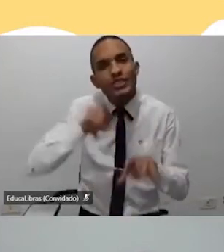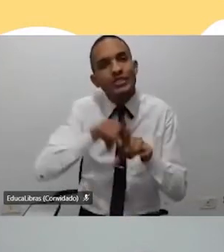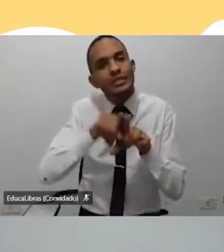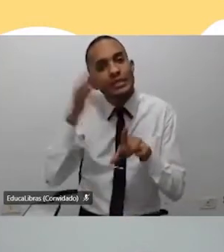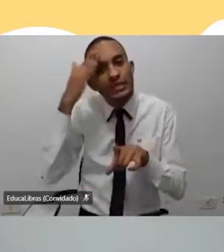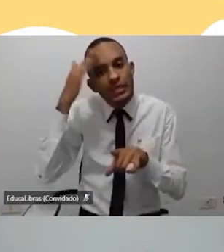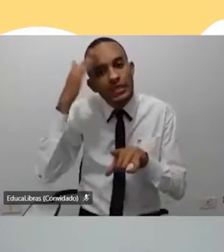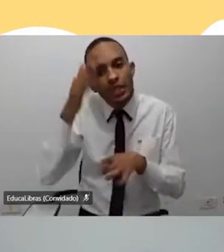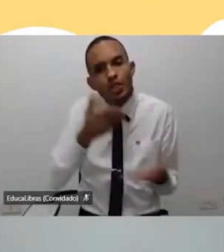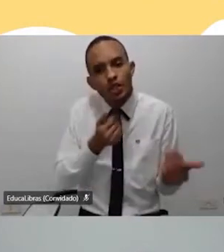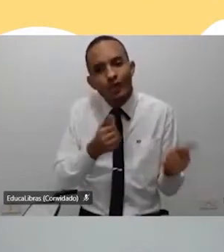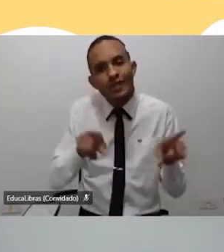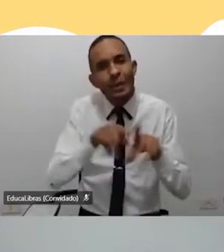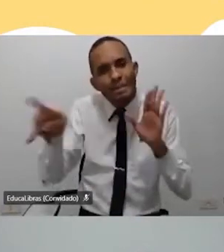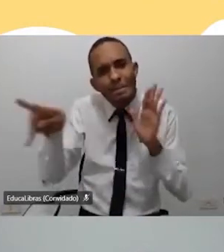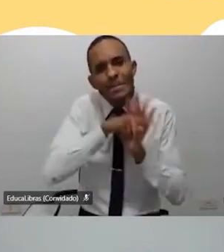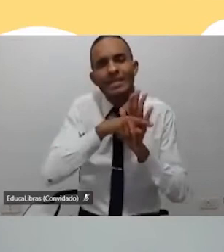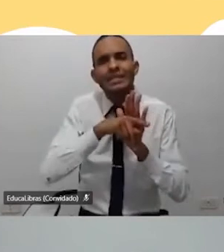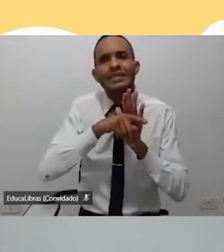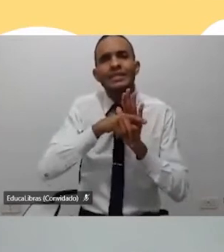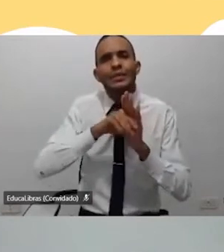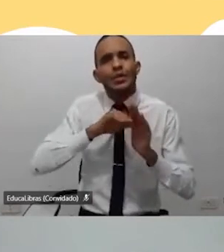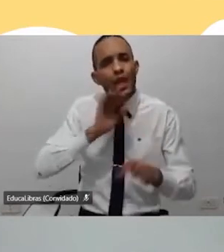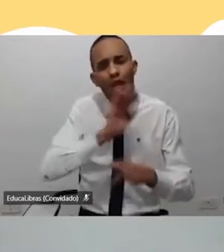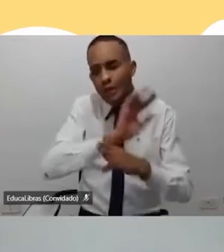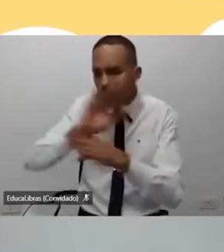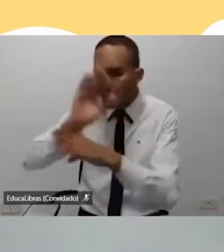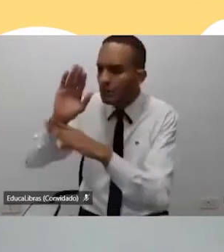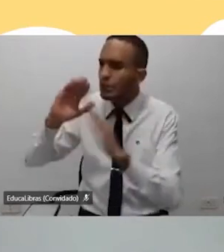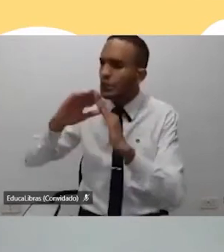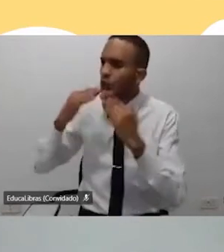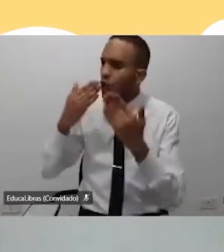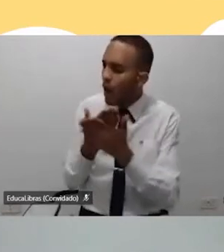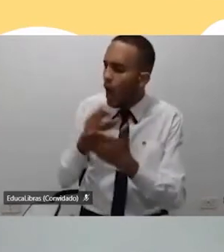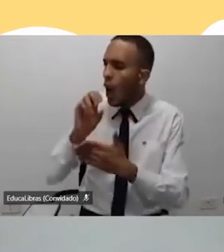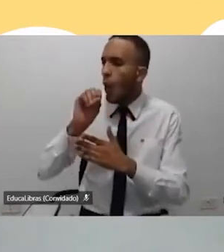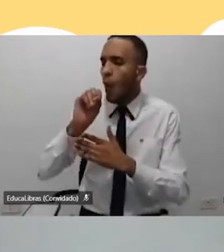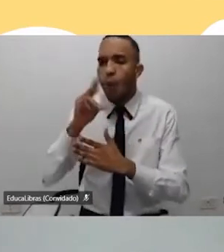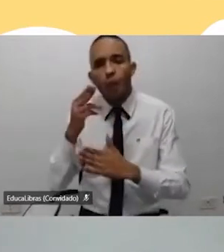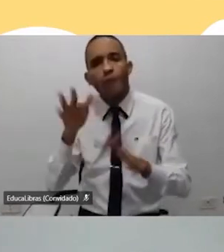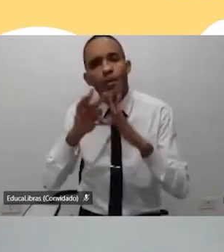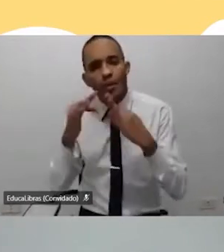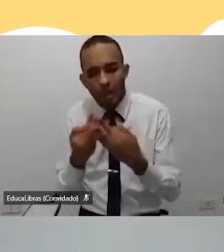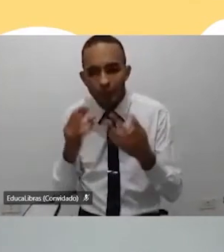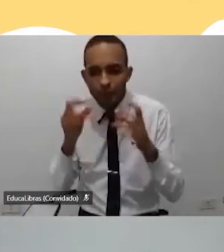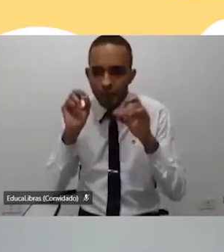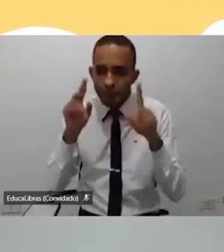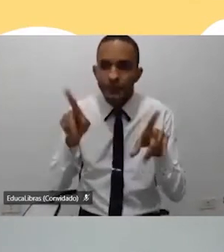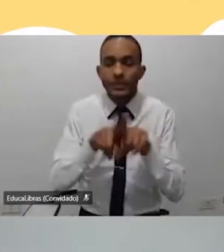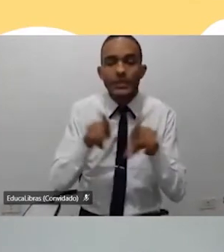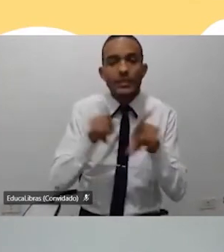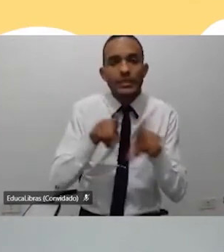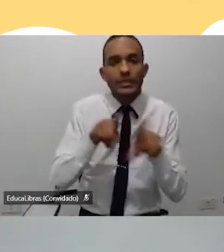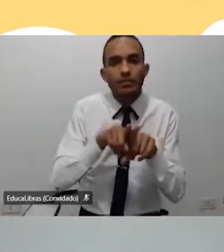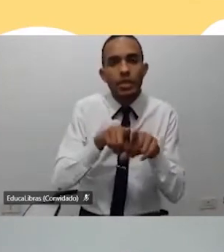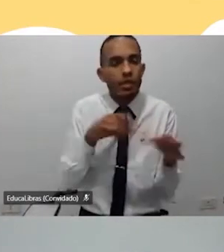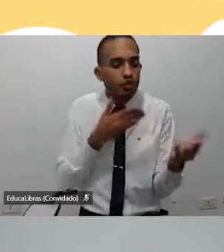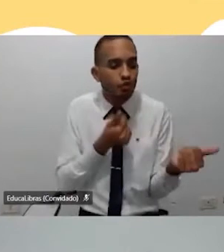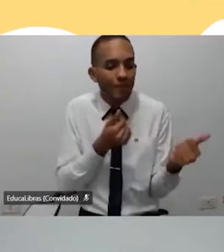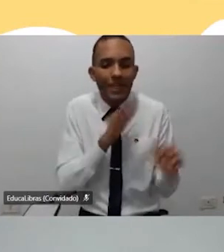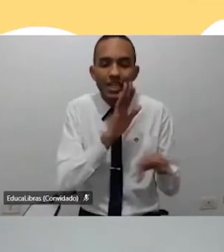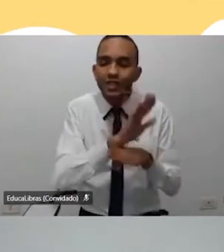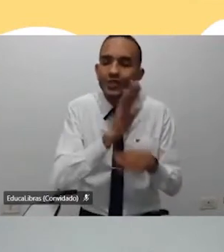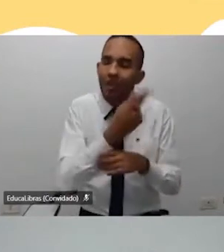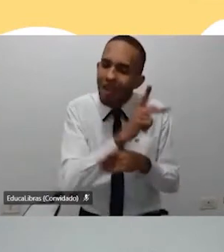que nós jovens somos sim parte dessa construção, seja escolar ou seja familiar. E trazer muito jovem, sabe, dar o